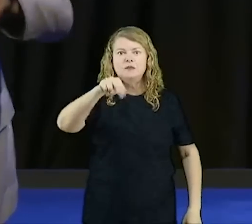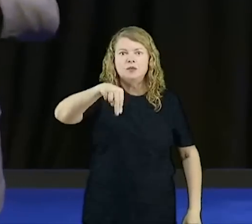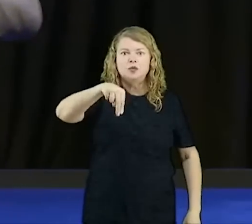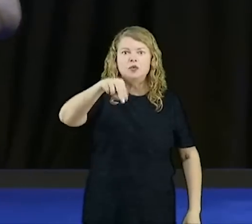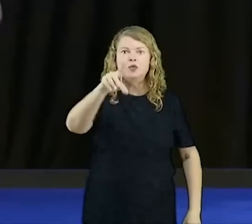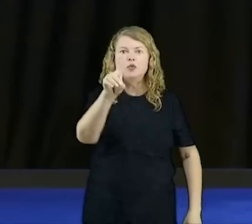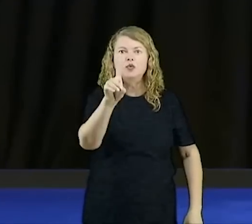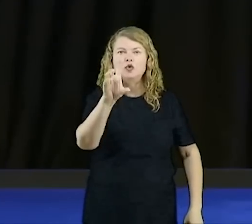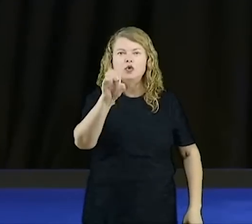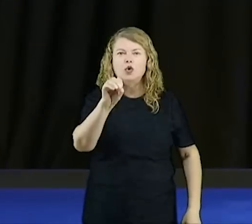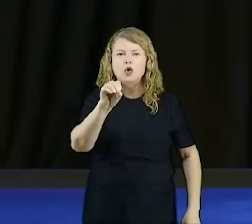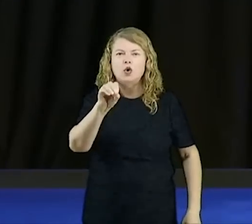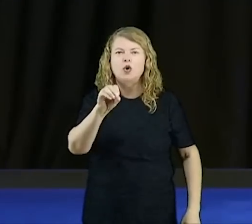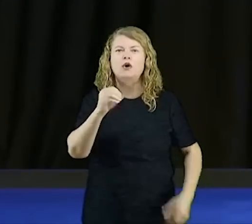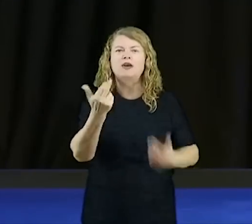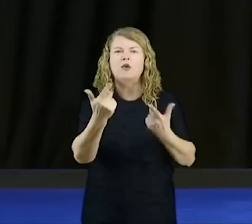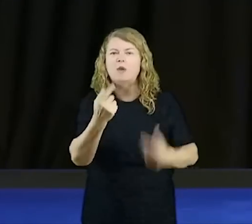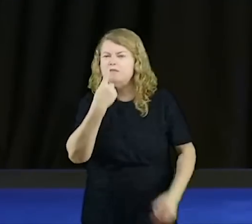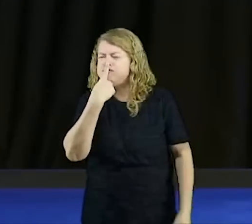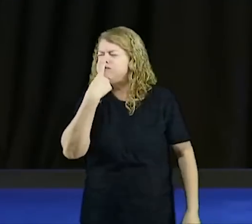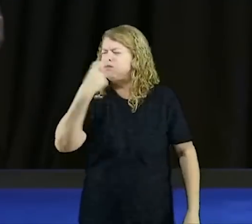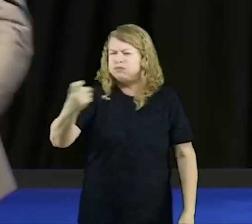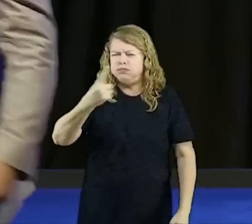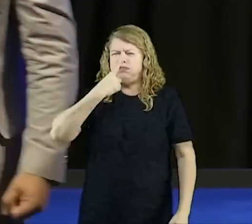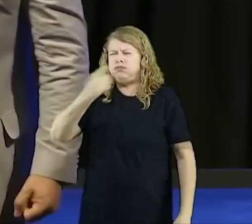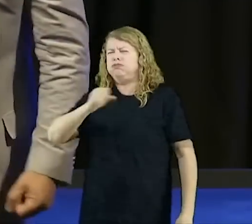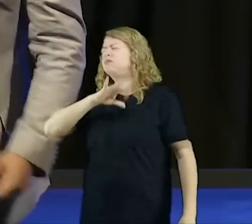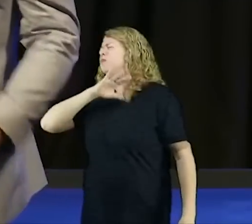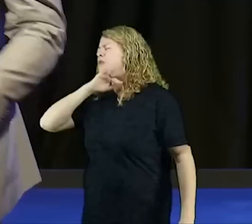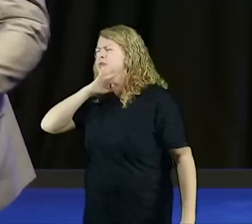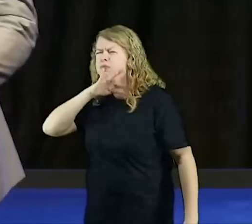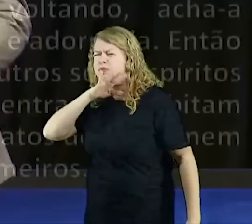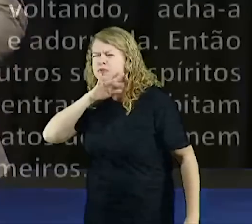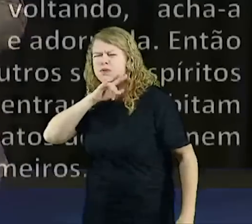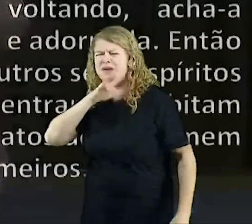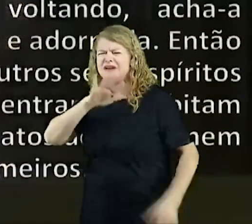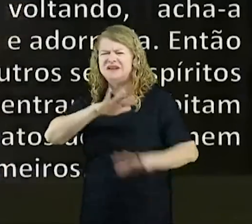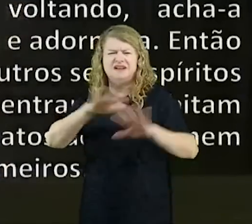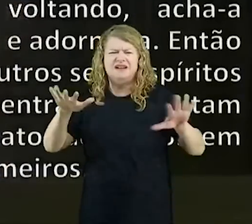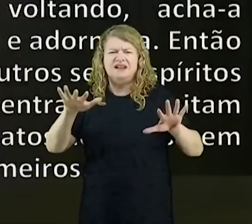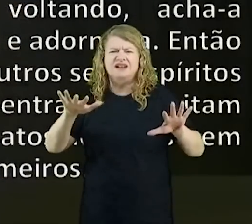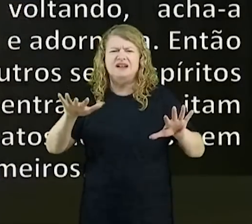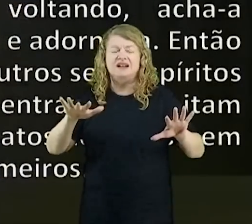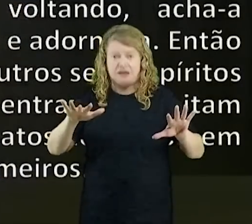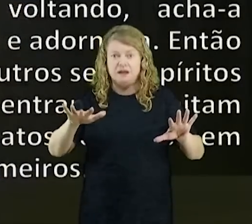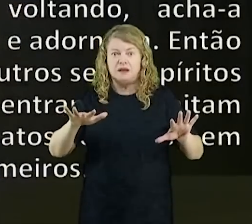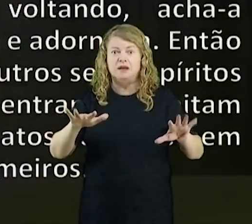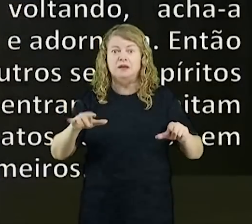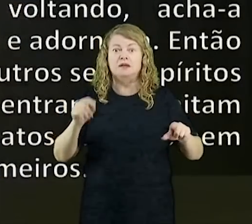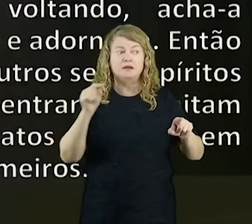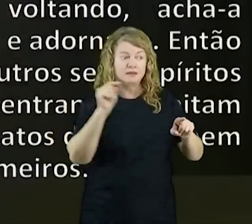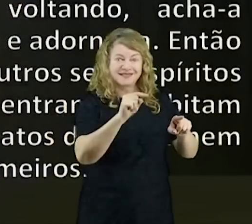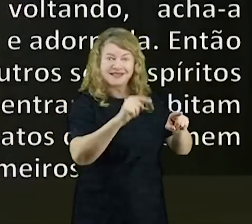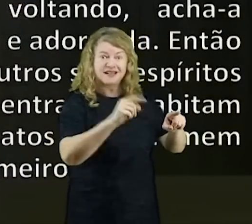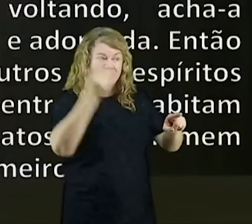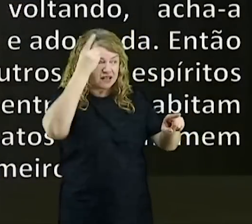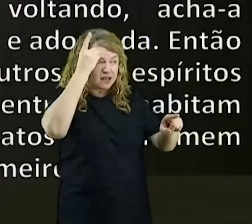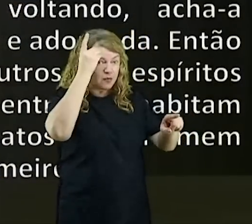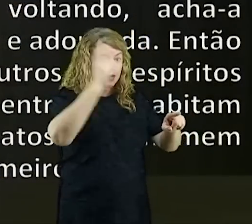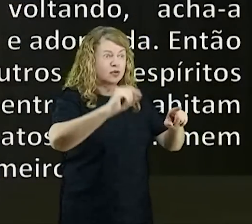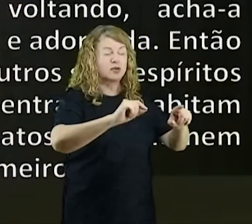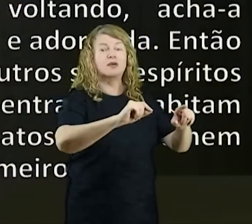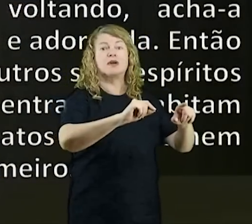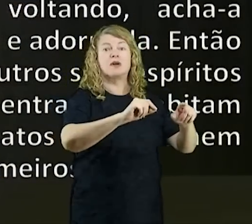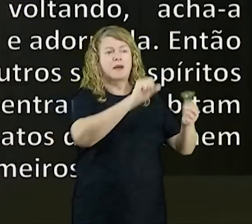de dentro da lixeira, algo podre, pronto. Quando o espírito imundo tem saído do homem, anda por